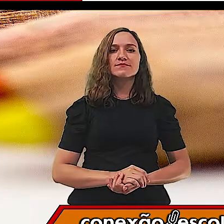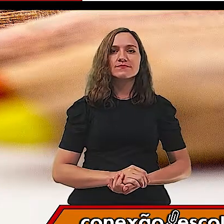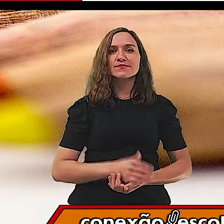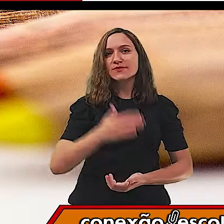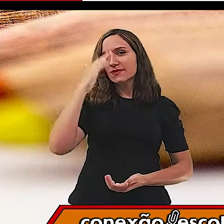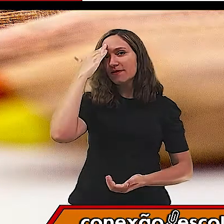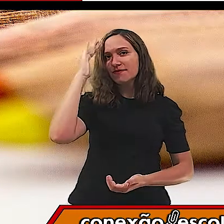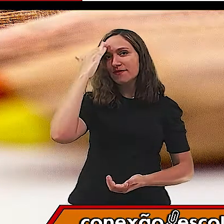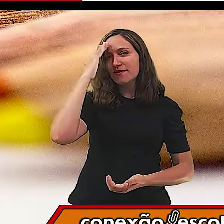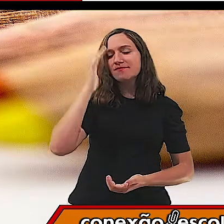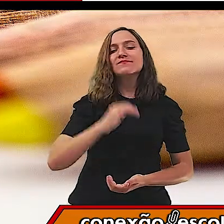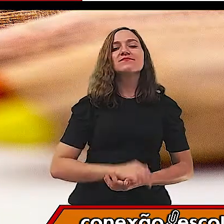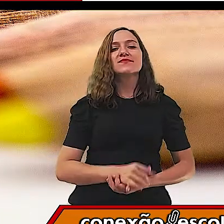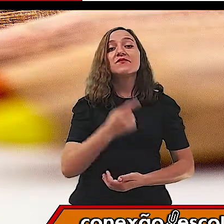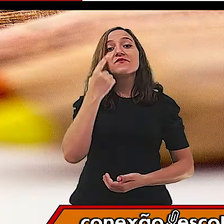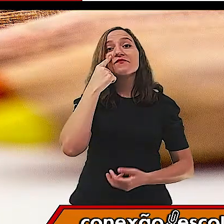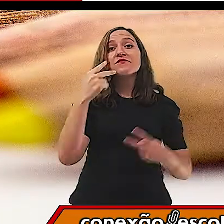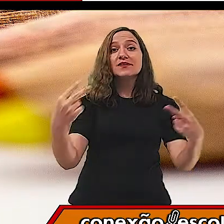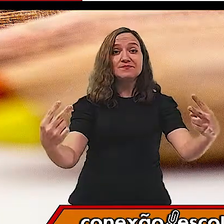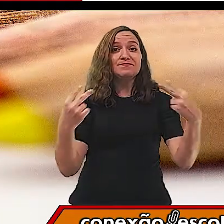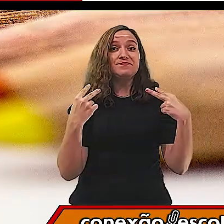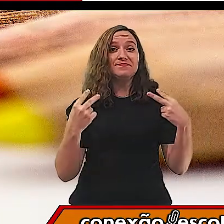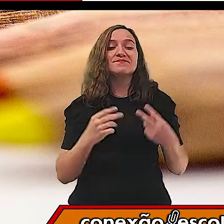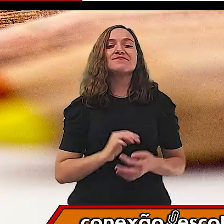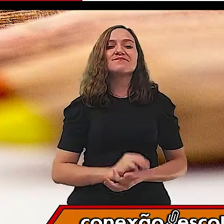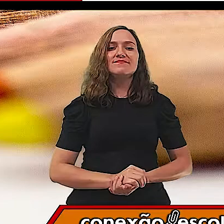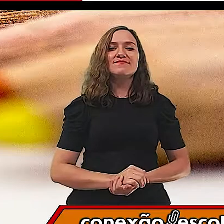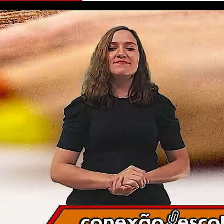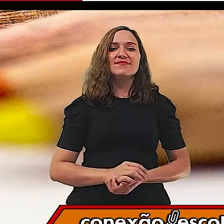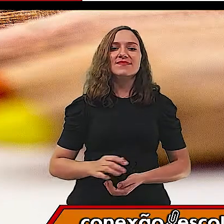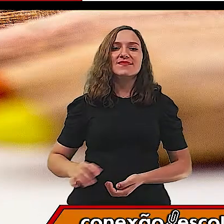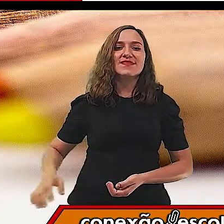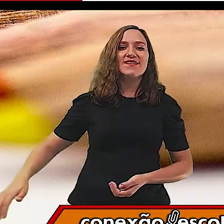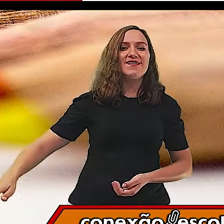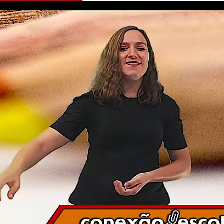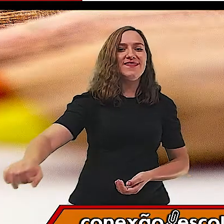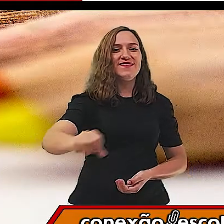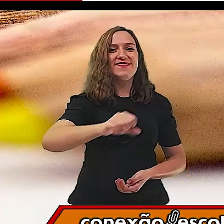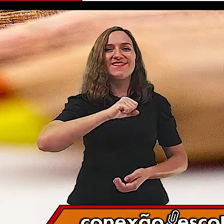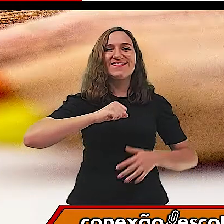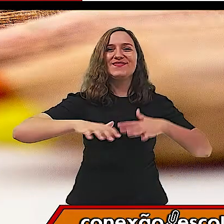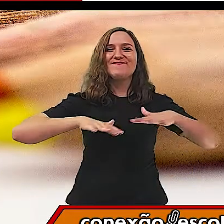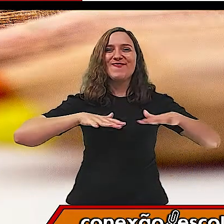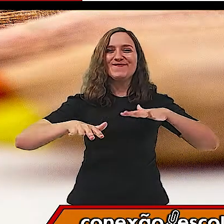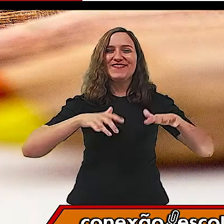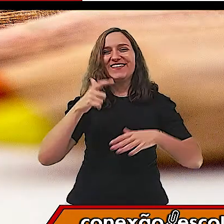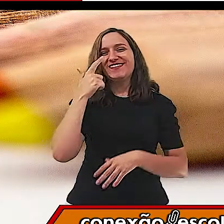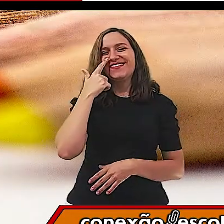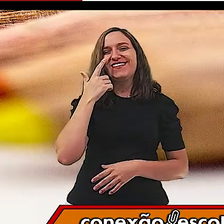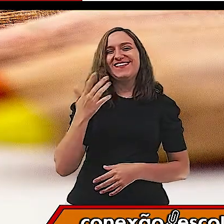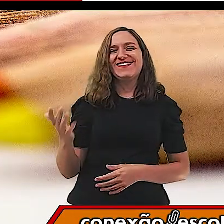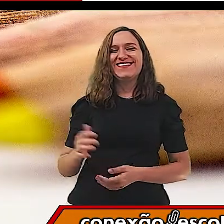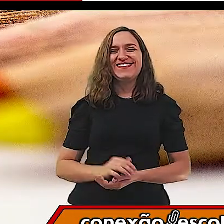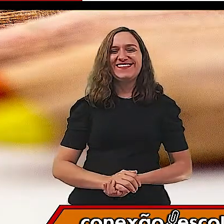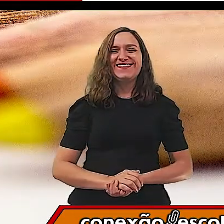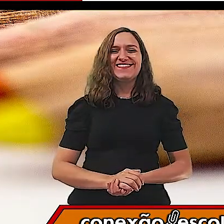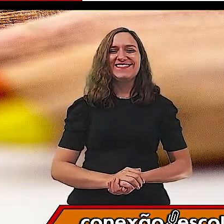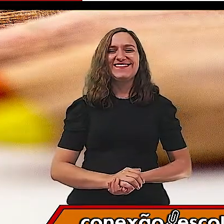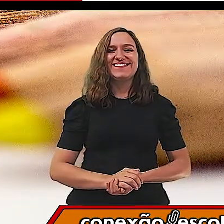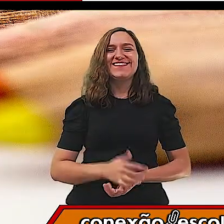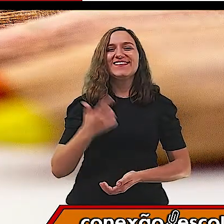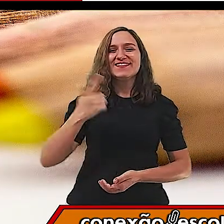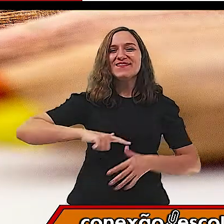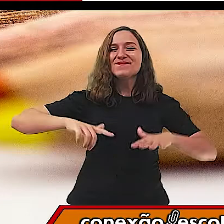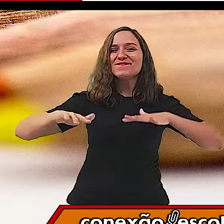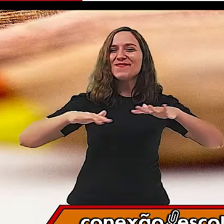Entenderam? Então, vamos lá. Vocês veem com o braço assim? Ó, olha o movimento. Outro movimento.